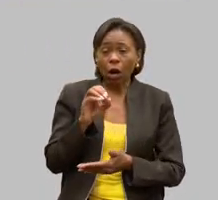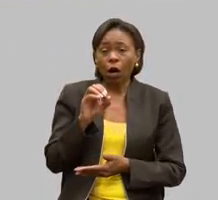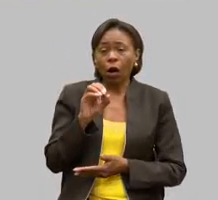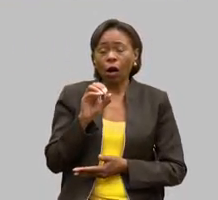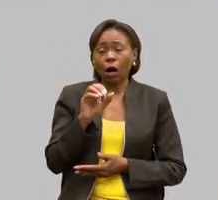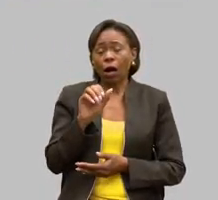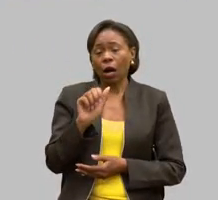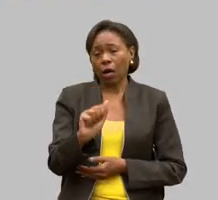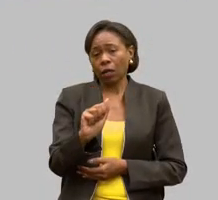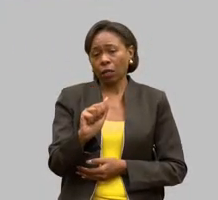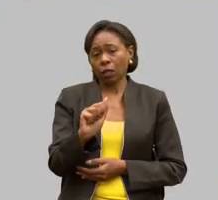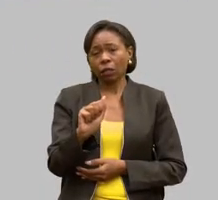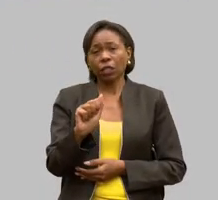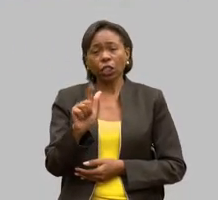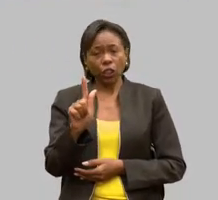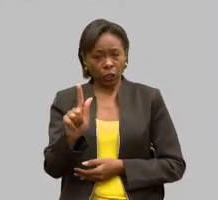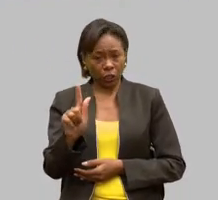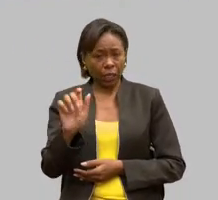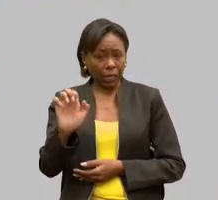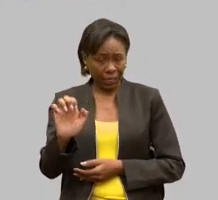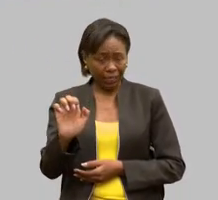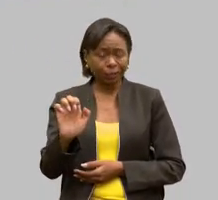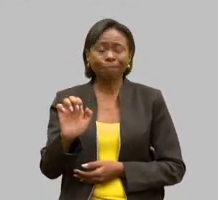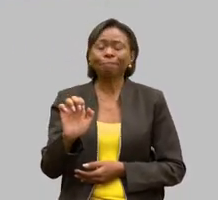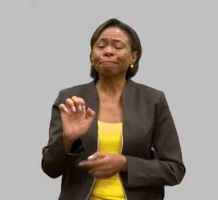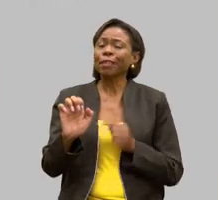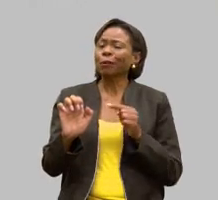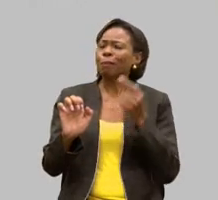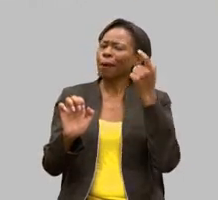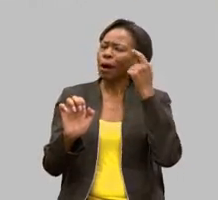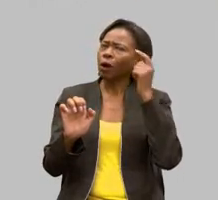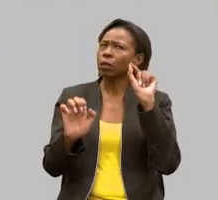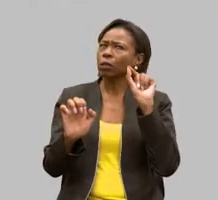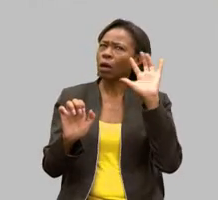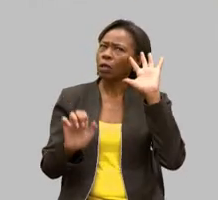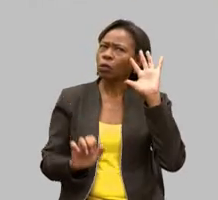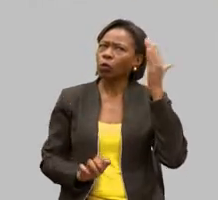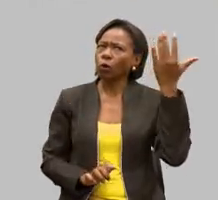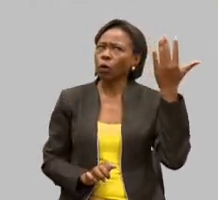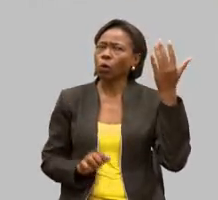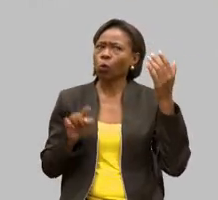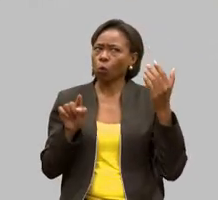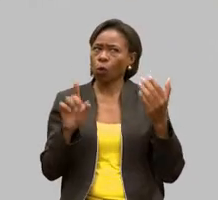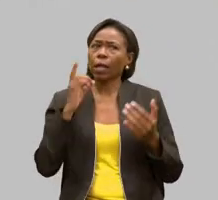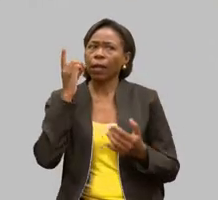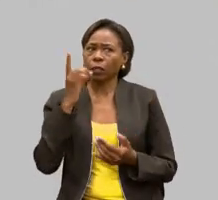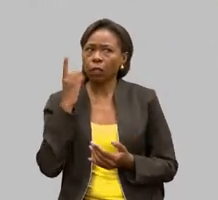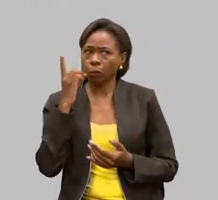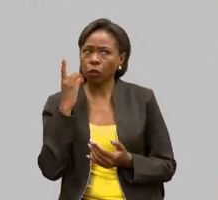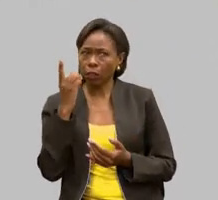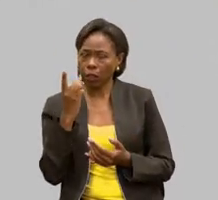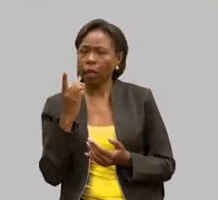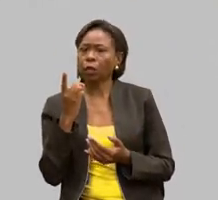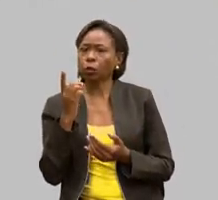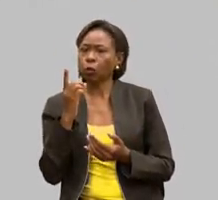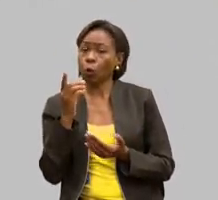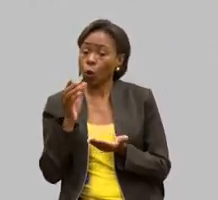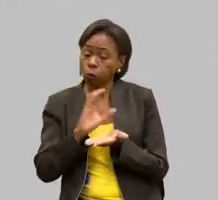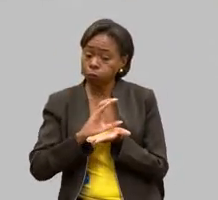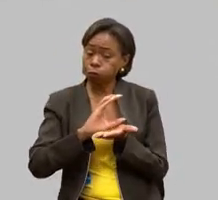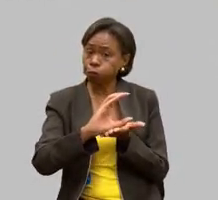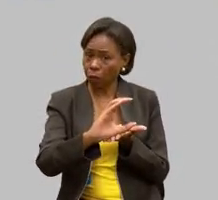e entendeu que o deputado destina a emenda. Quem paga a emenda é o governo.